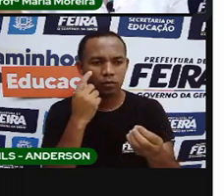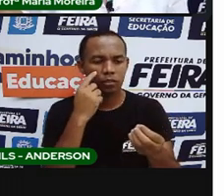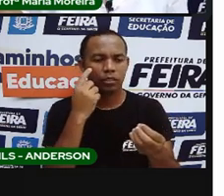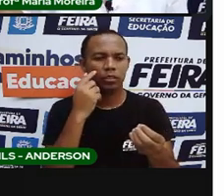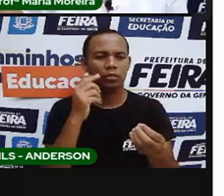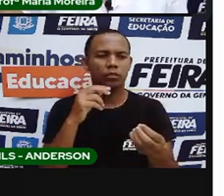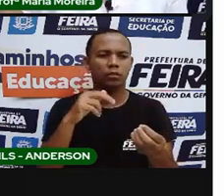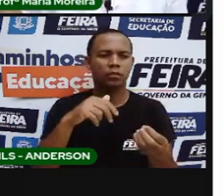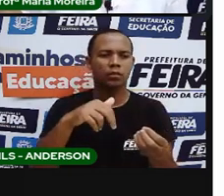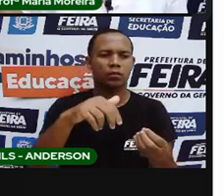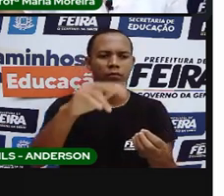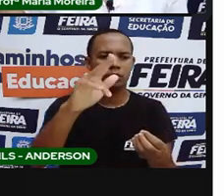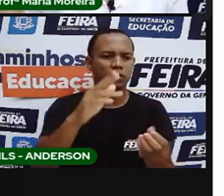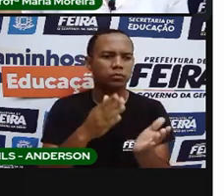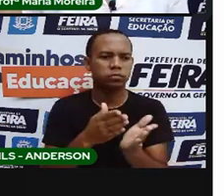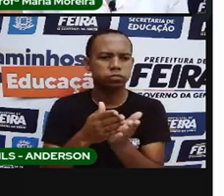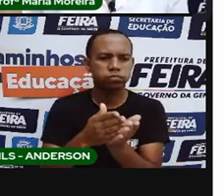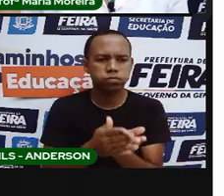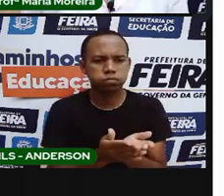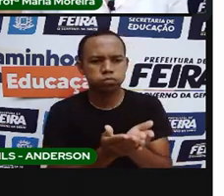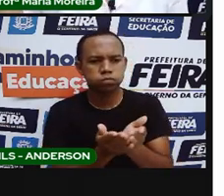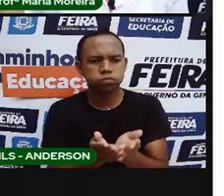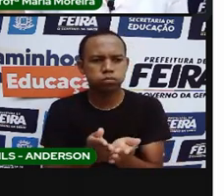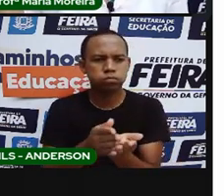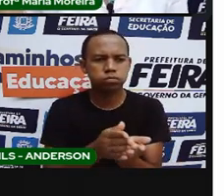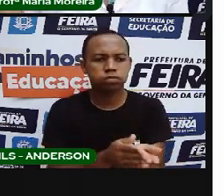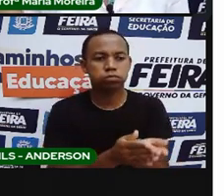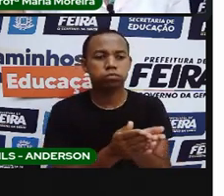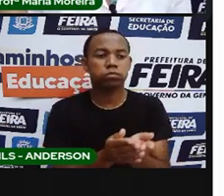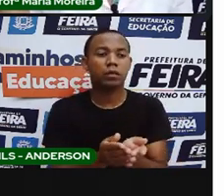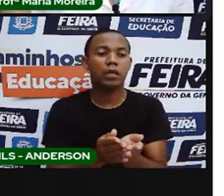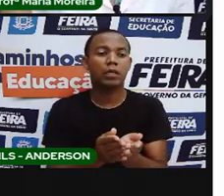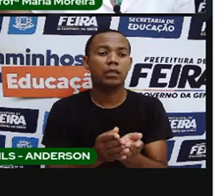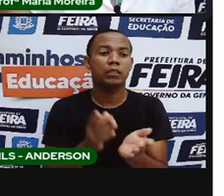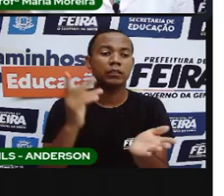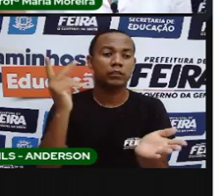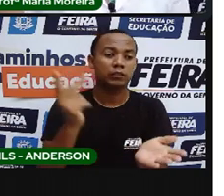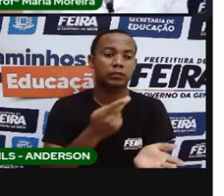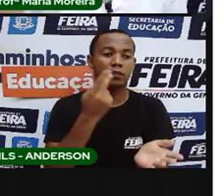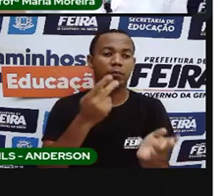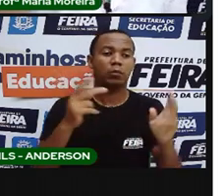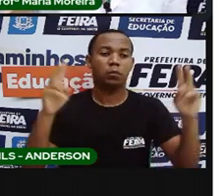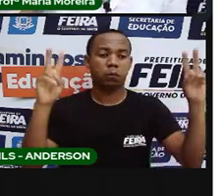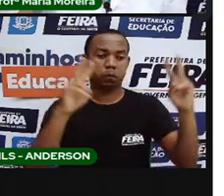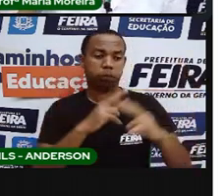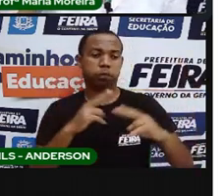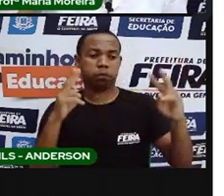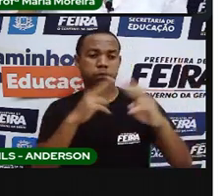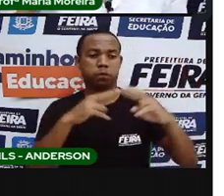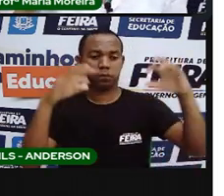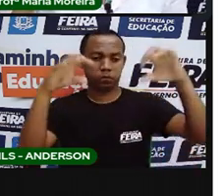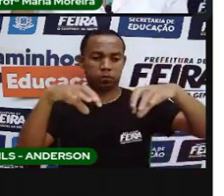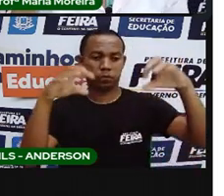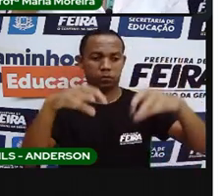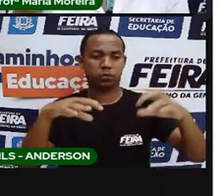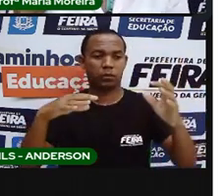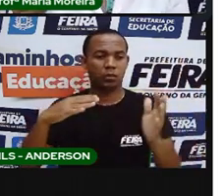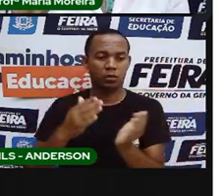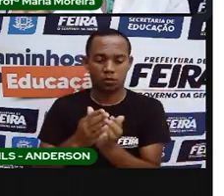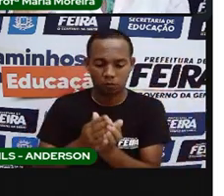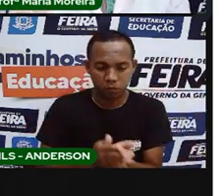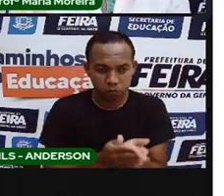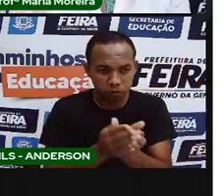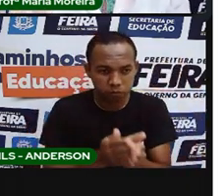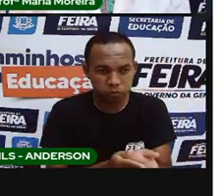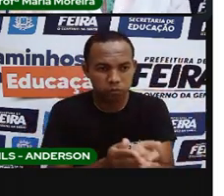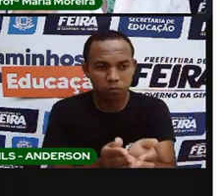saíram pra ir às índias. E aí, dizem que pegou a infestagem, eles se perderam e vieram parar no Brasil. E quando chegaram, eles